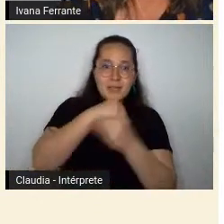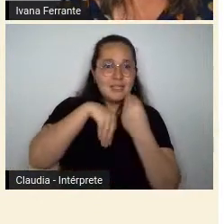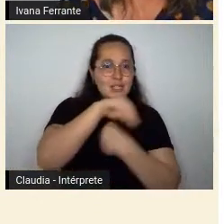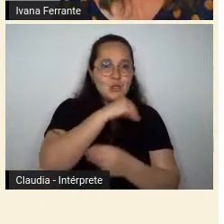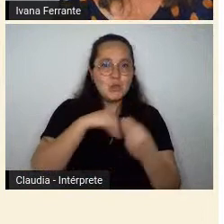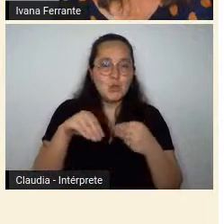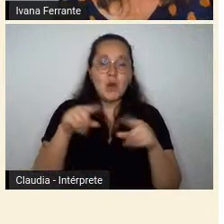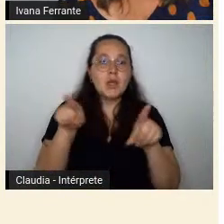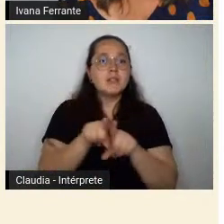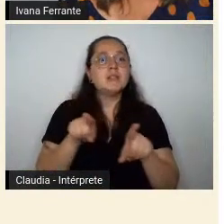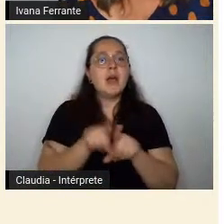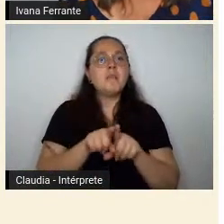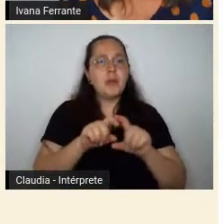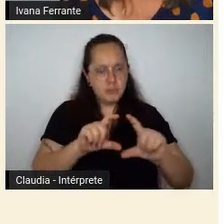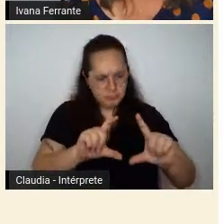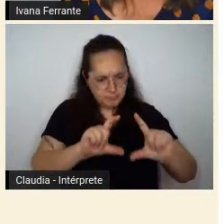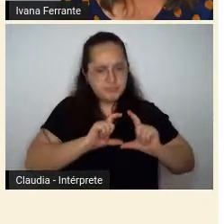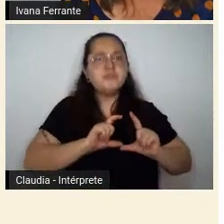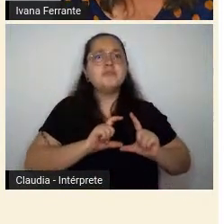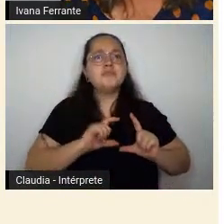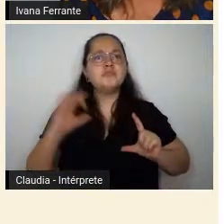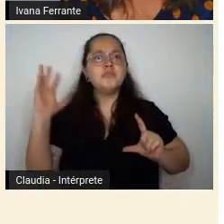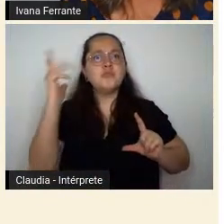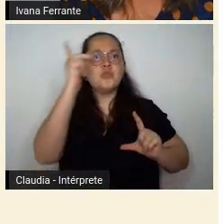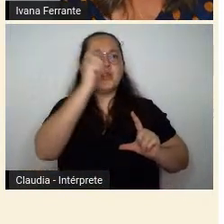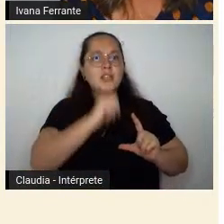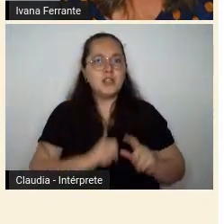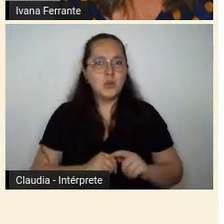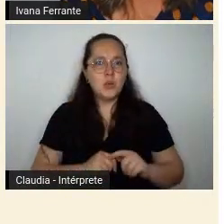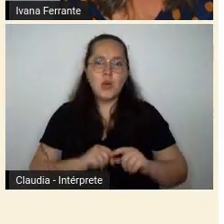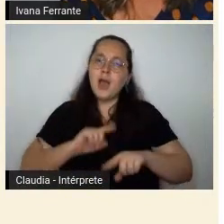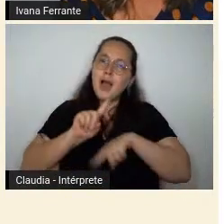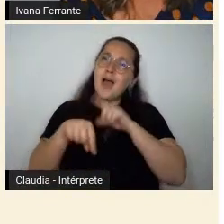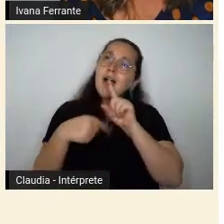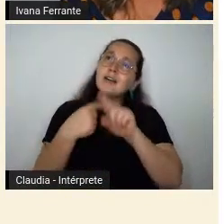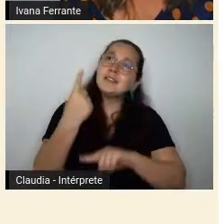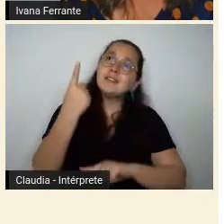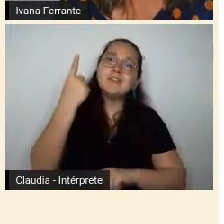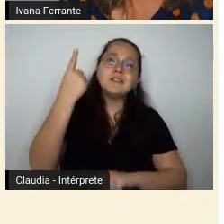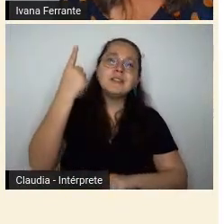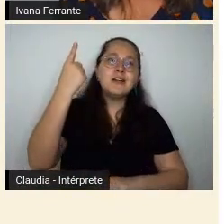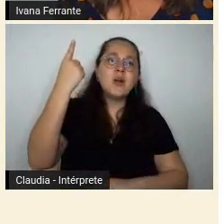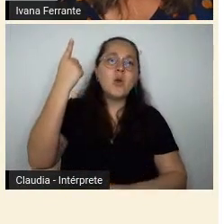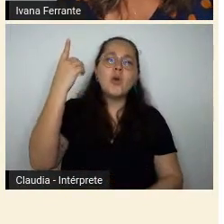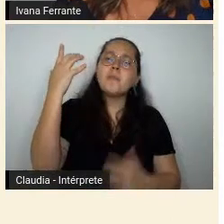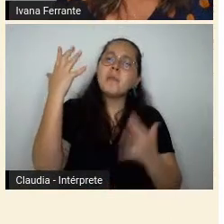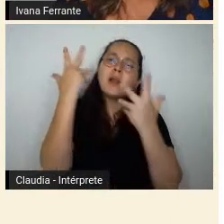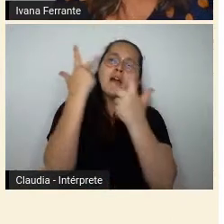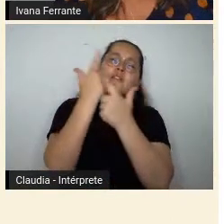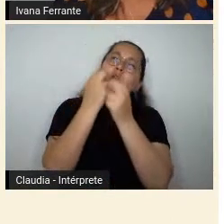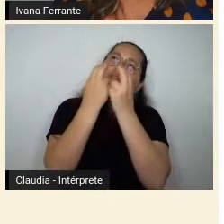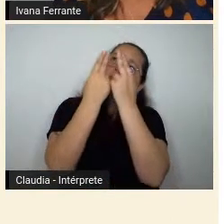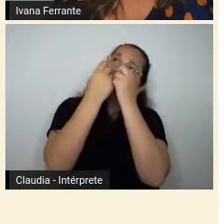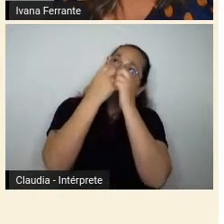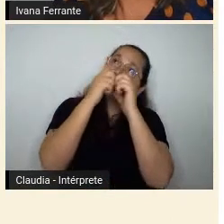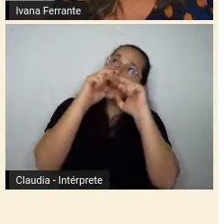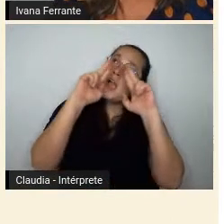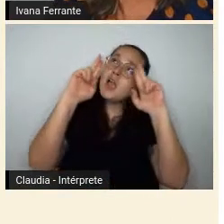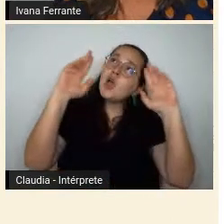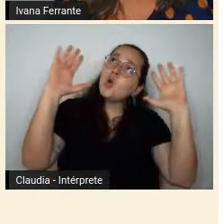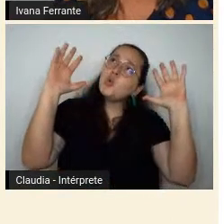brasão heráldico e minúsculo, a ascensão maravilhosa do crepúsculo. E um outro plano